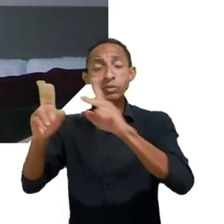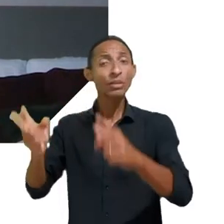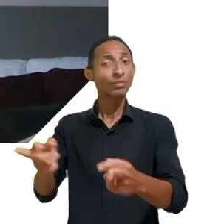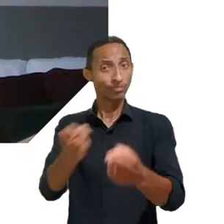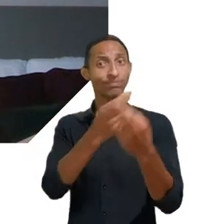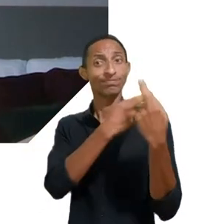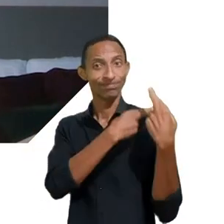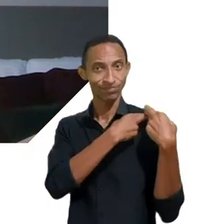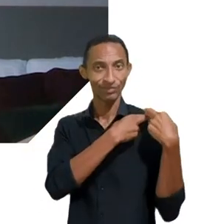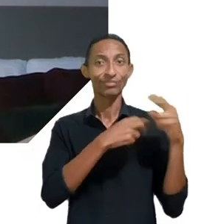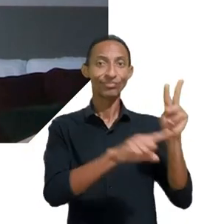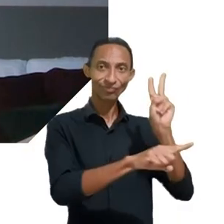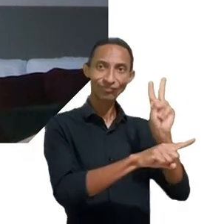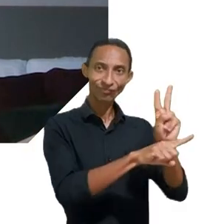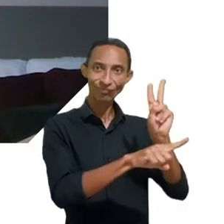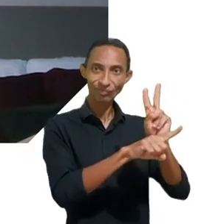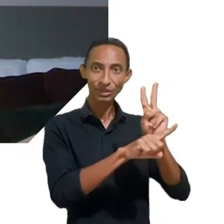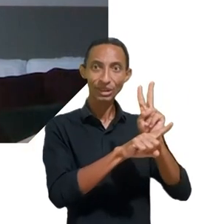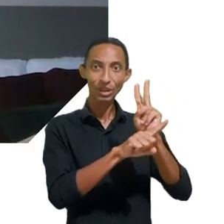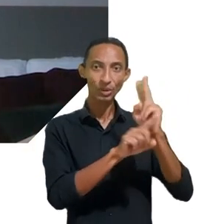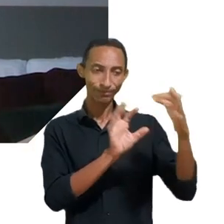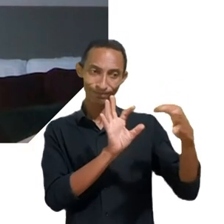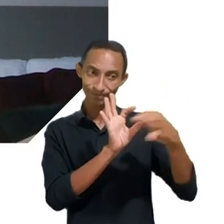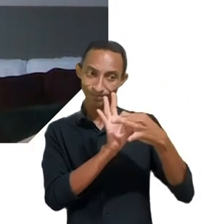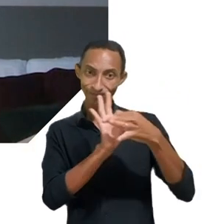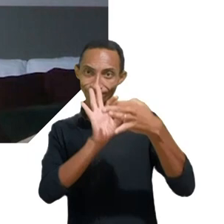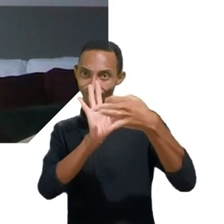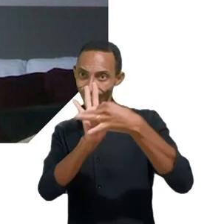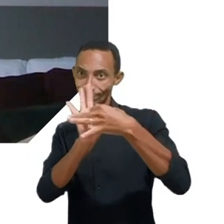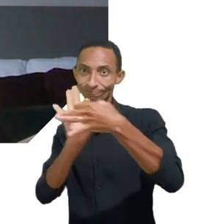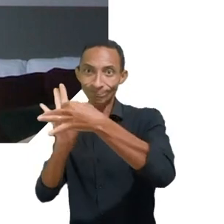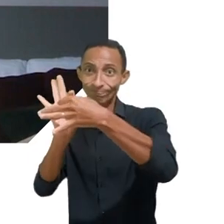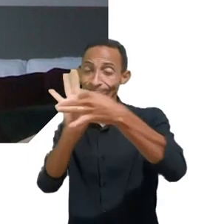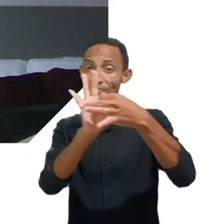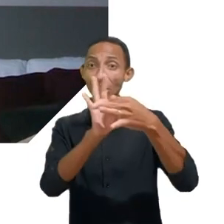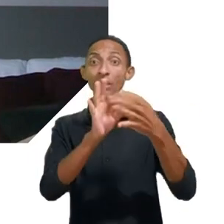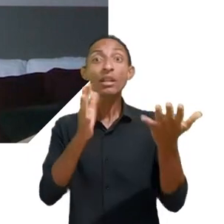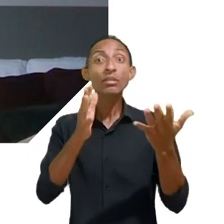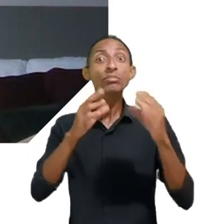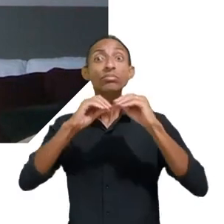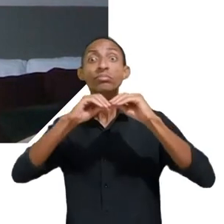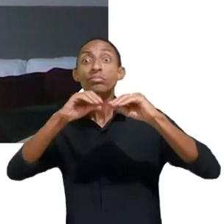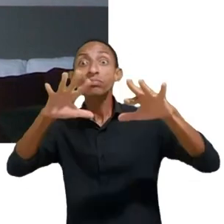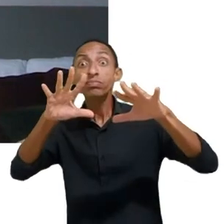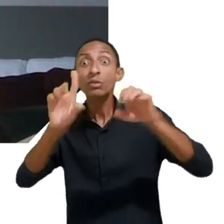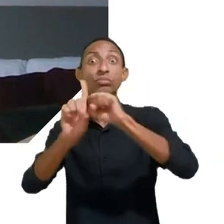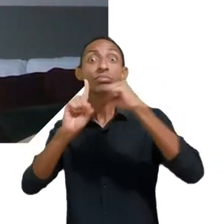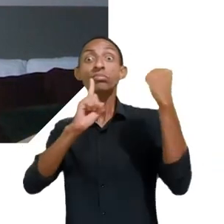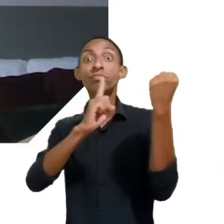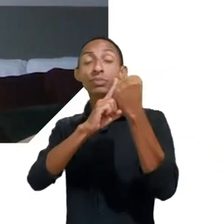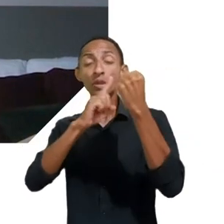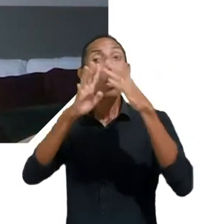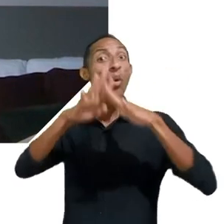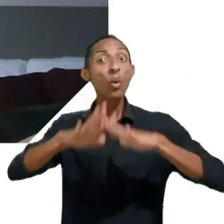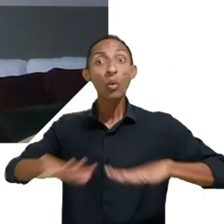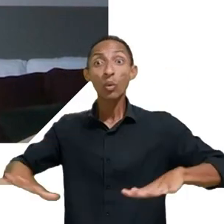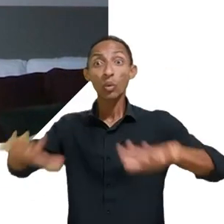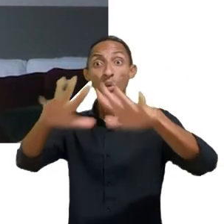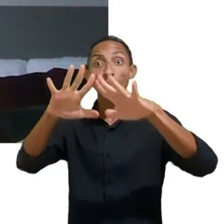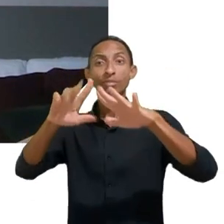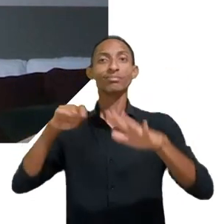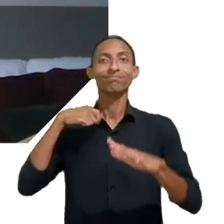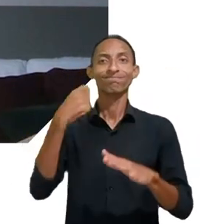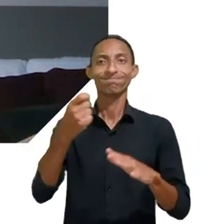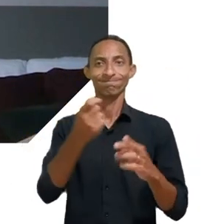assunto chegar a diferentes partes da sociedade e dizendo para todo mundo, olha, todos nós somos responsáveis por isso, então